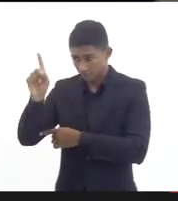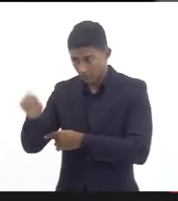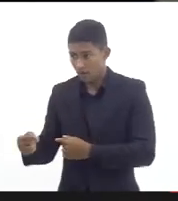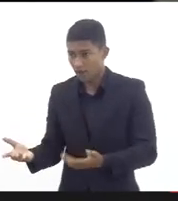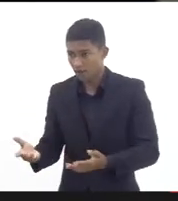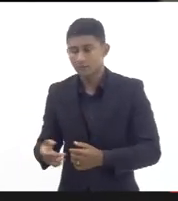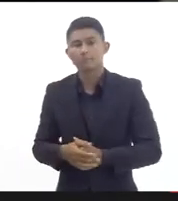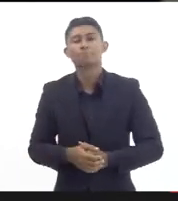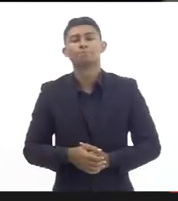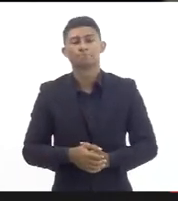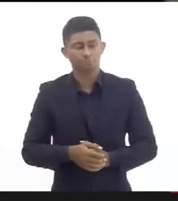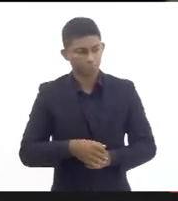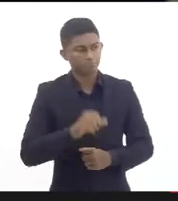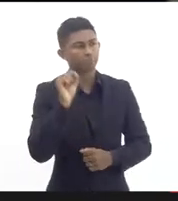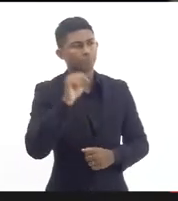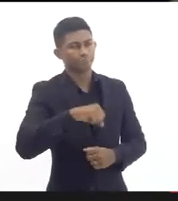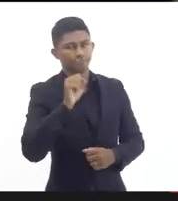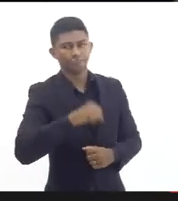algum tipo de carência